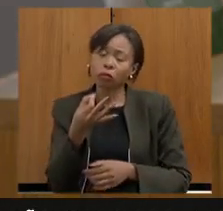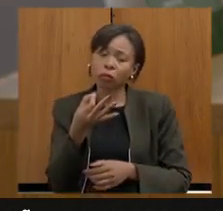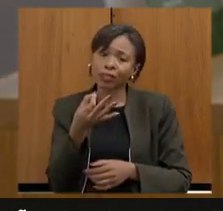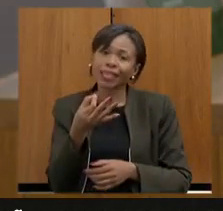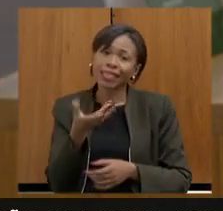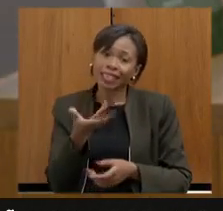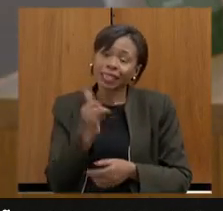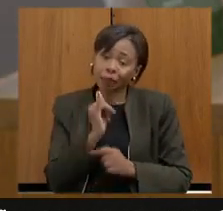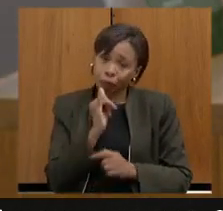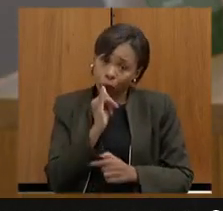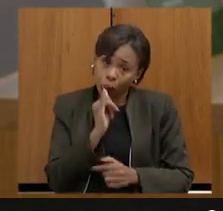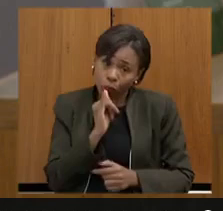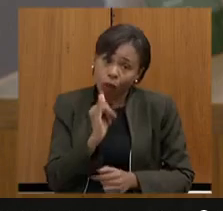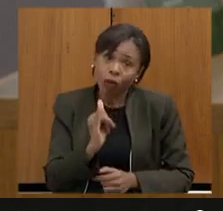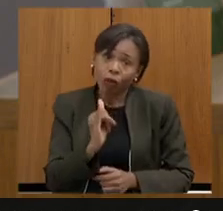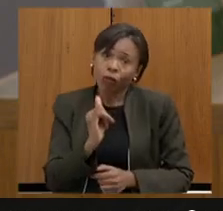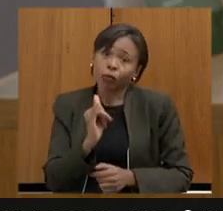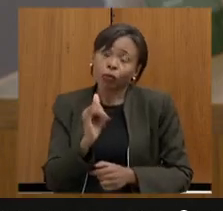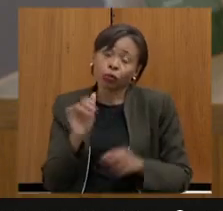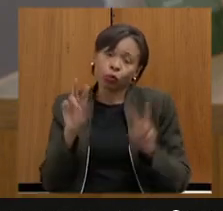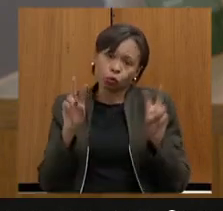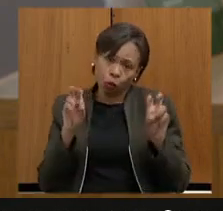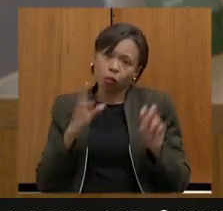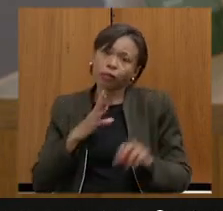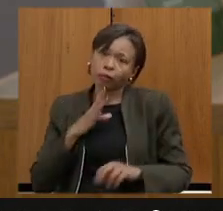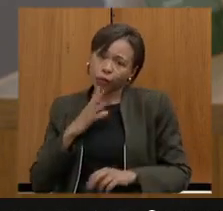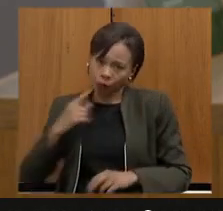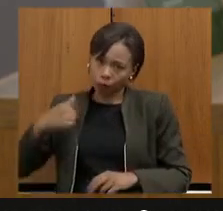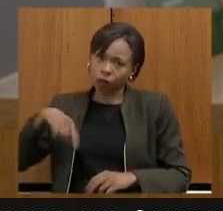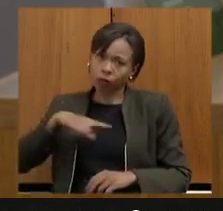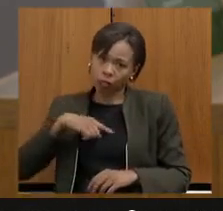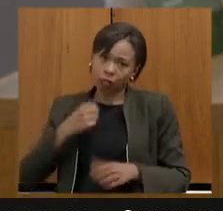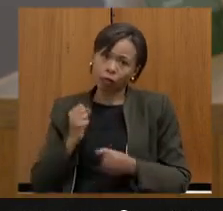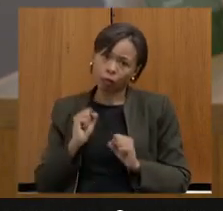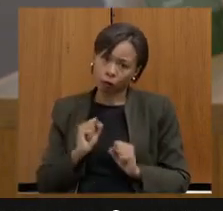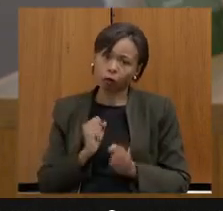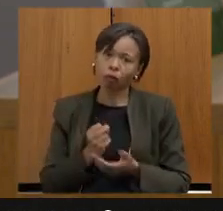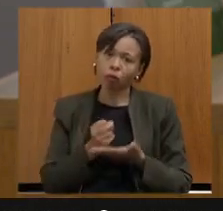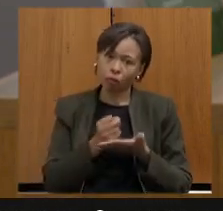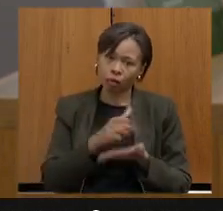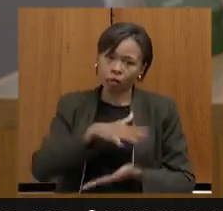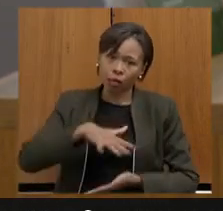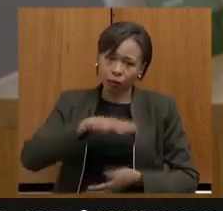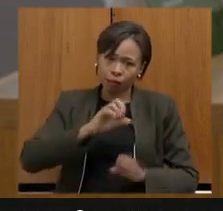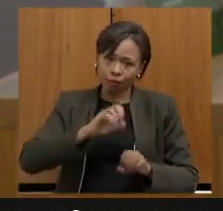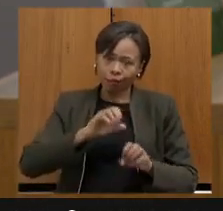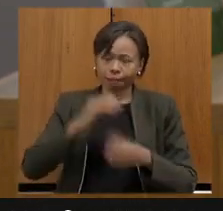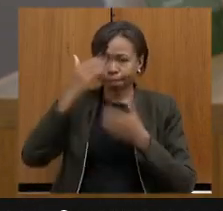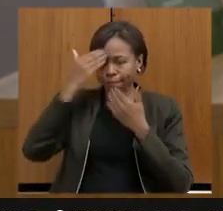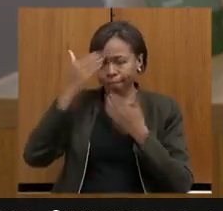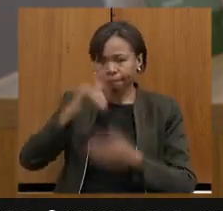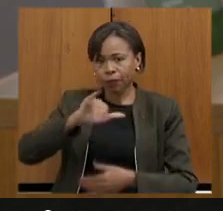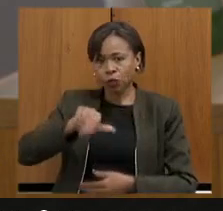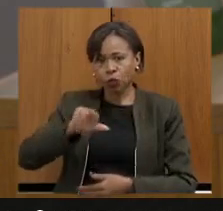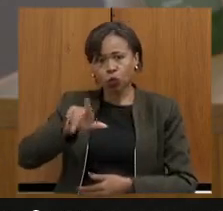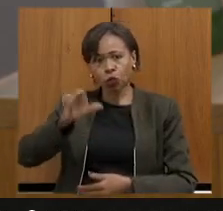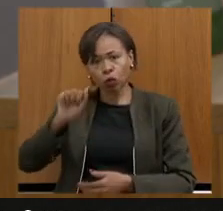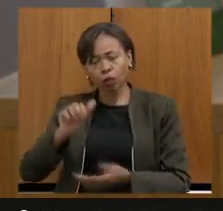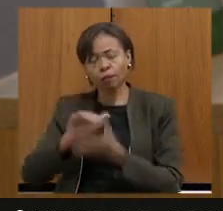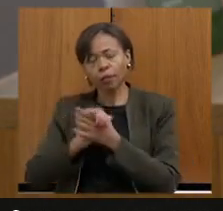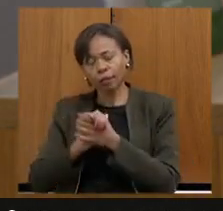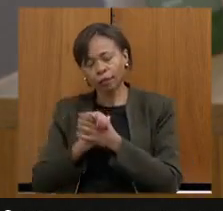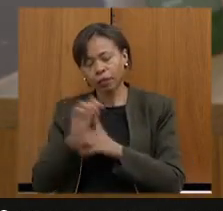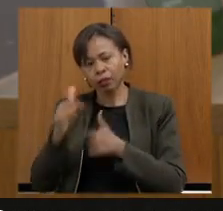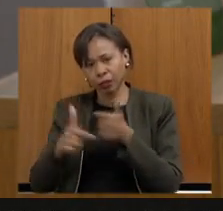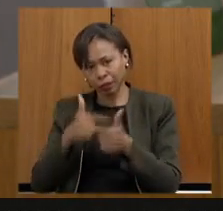pitacos pelo que a gente conhece e pelo que a gente pode ofertar com relação à educação muito obrigada Júlia parabéns pelo trabalho